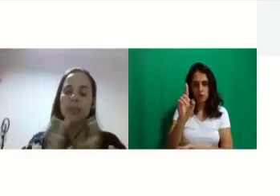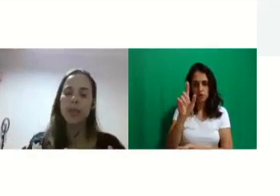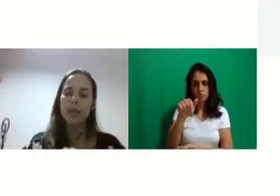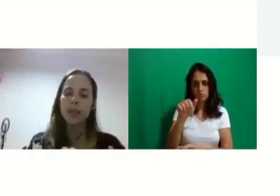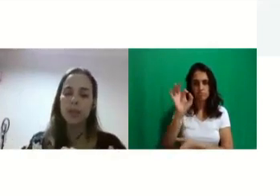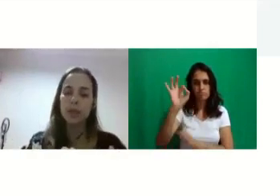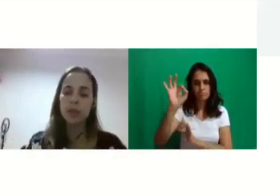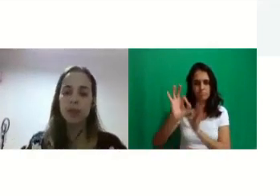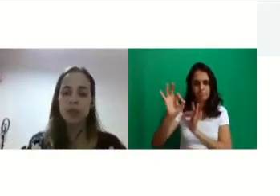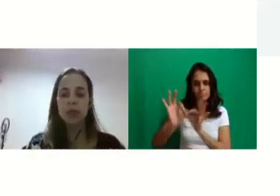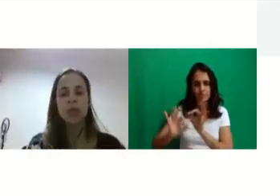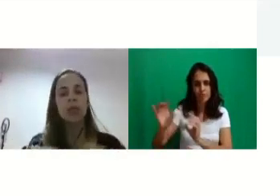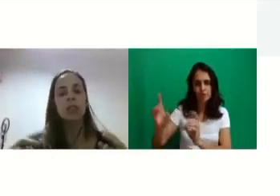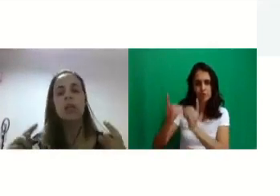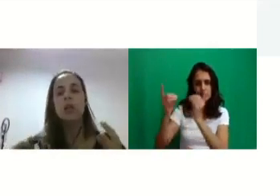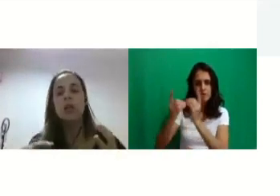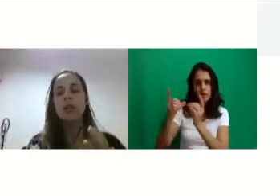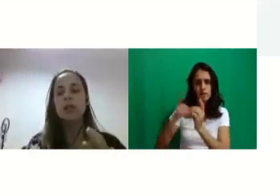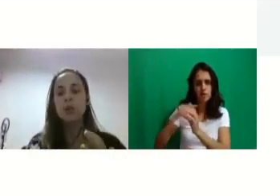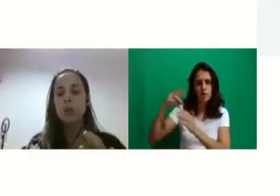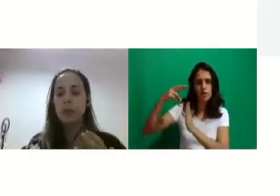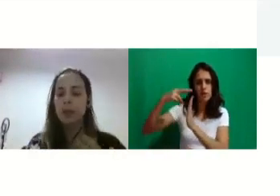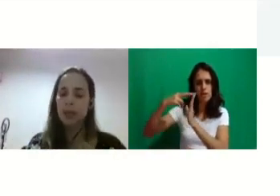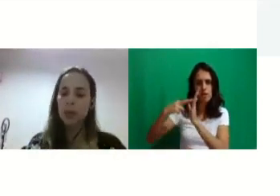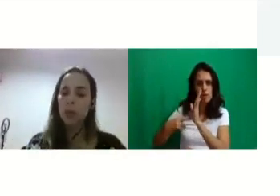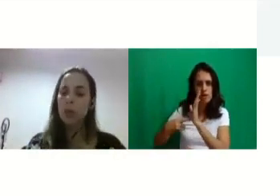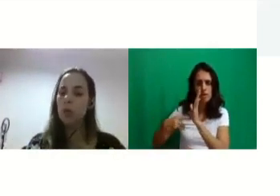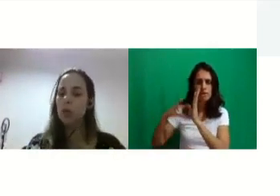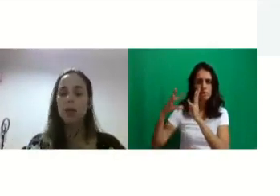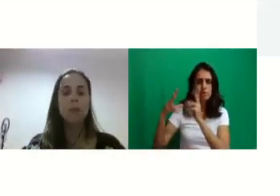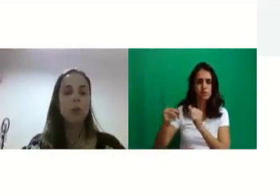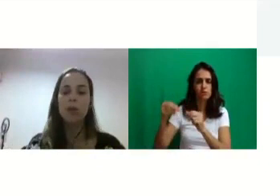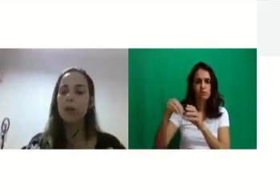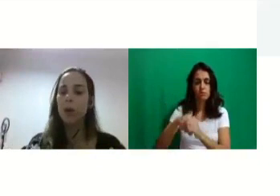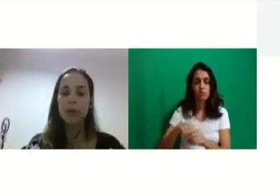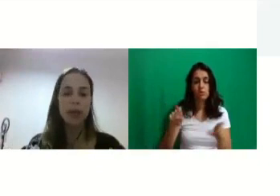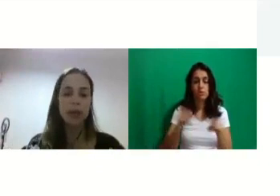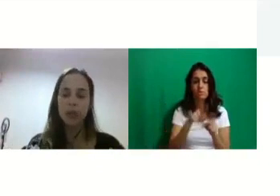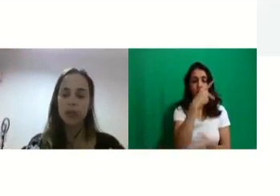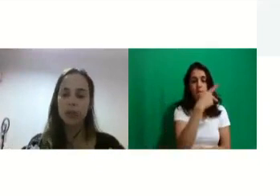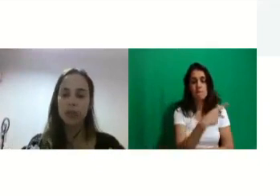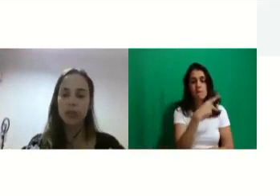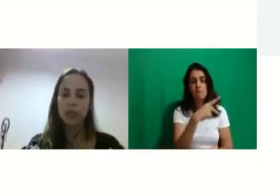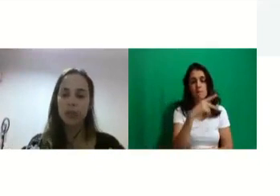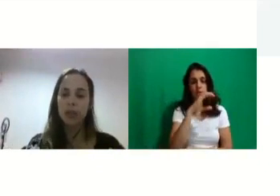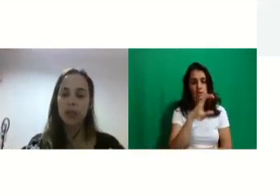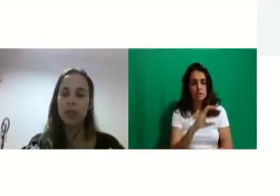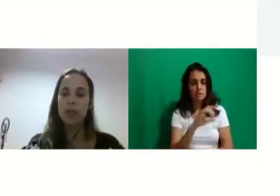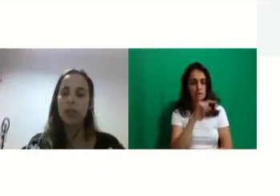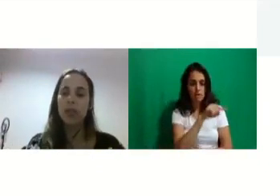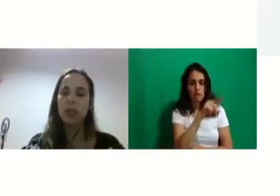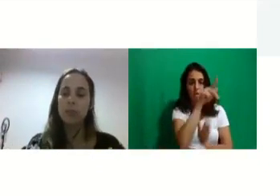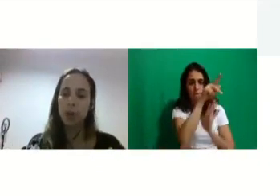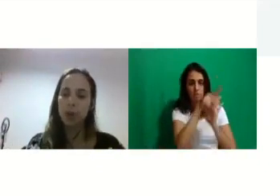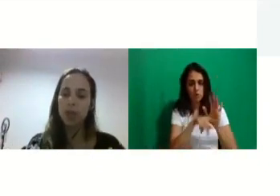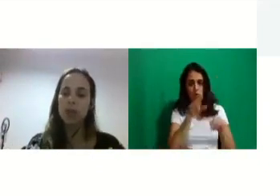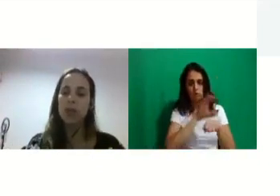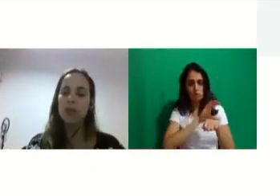todas as regrinhas do curso de vocês. nós temos o PPC do curso, que é muito importante que vocês visitem,